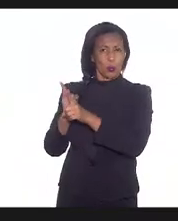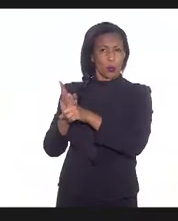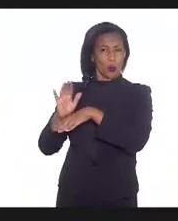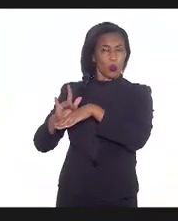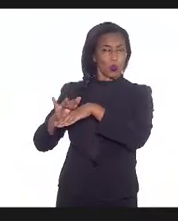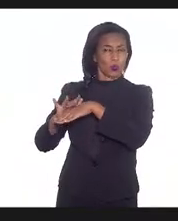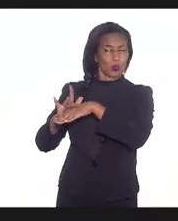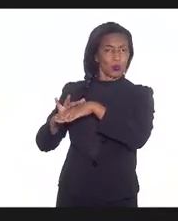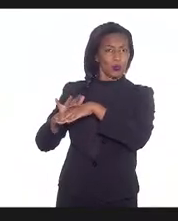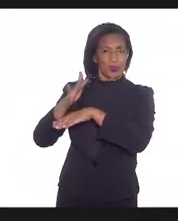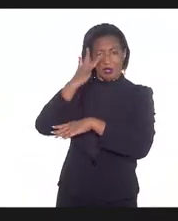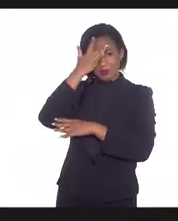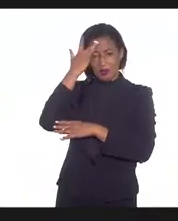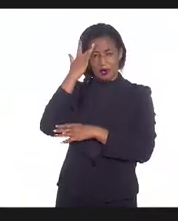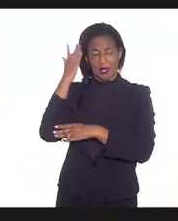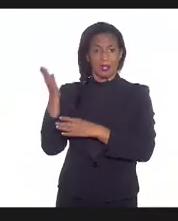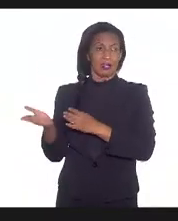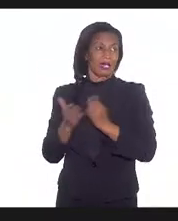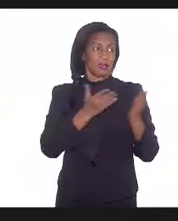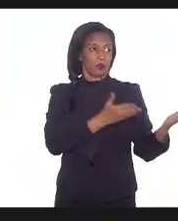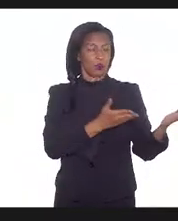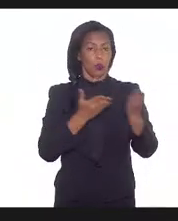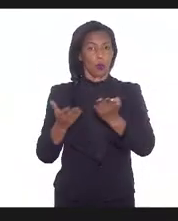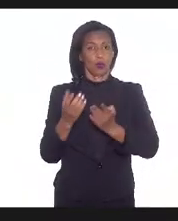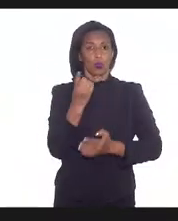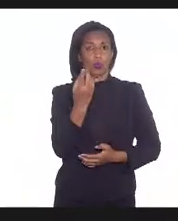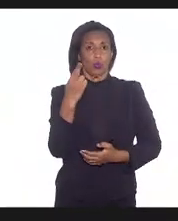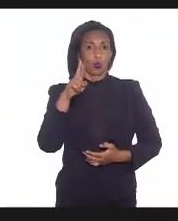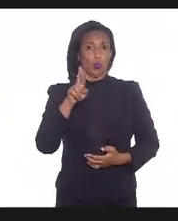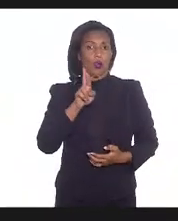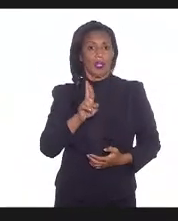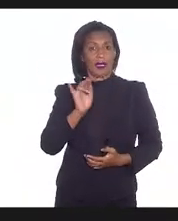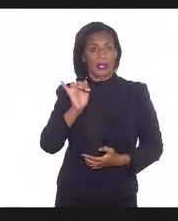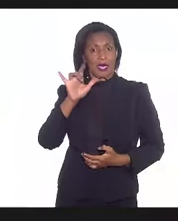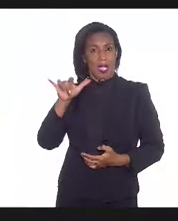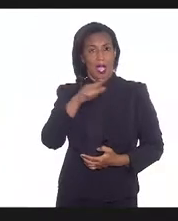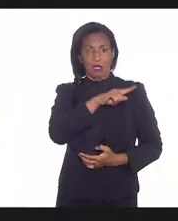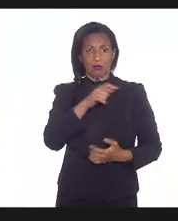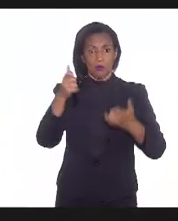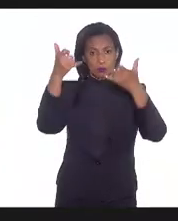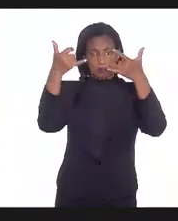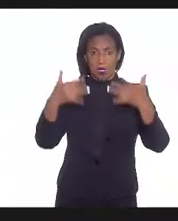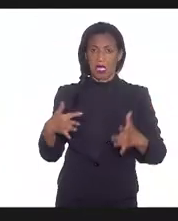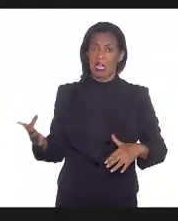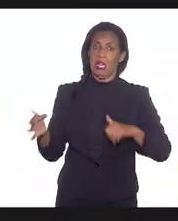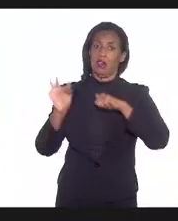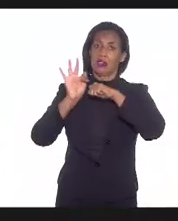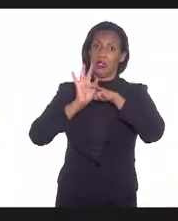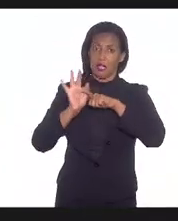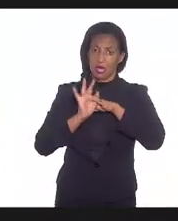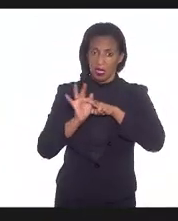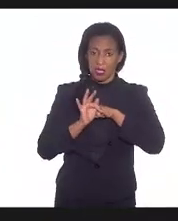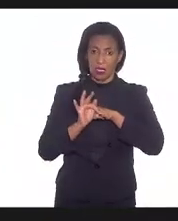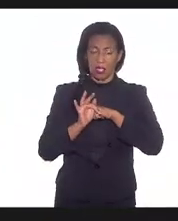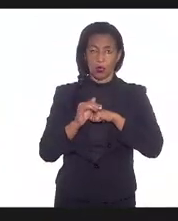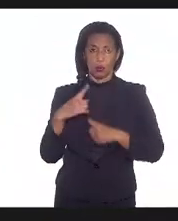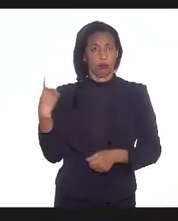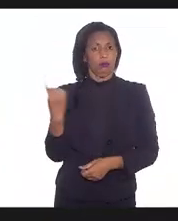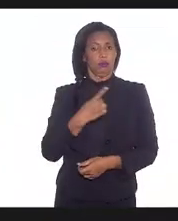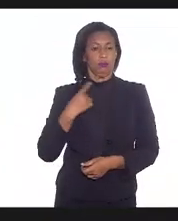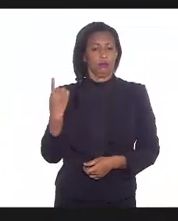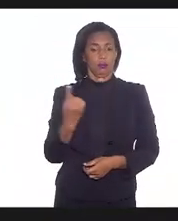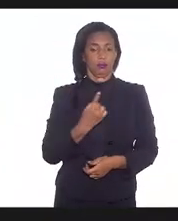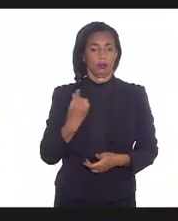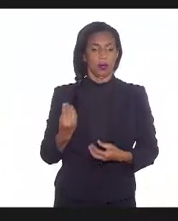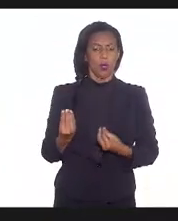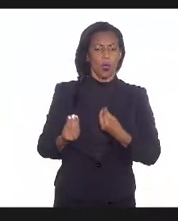para o doutor Ricardo explicar um pouco melhor, e ele é o técnico nosso, né, como essa...